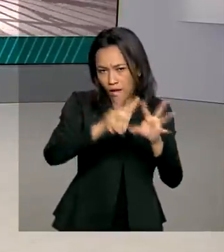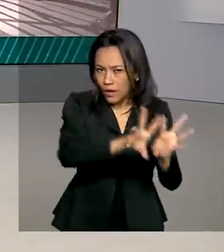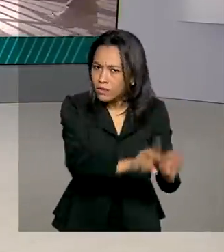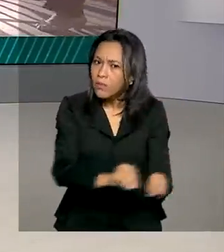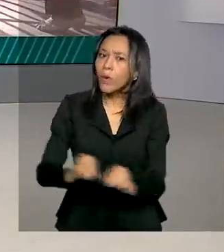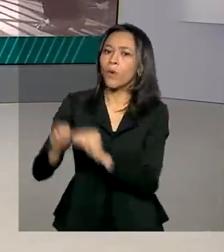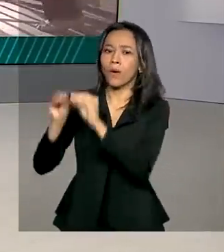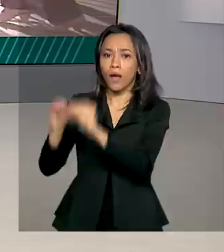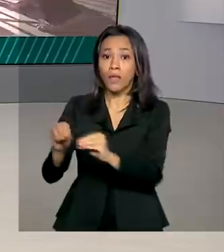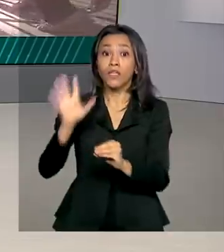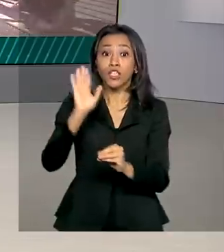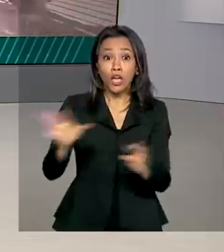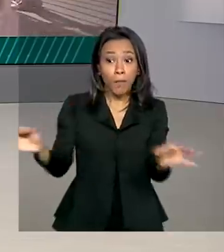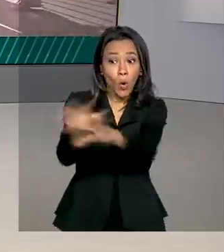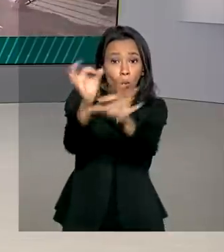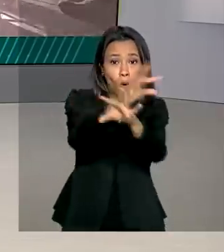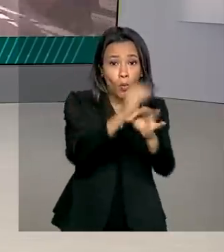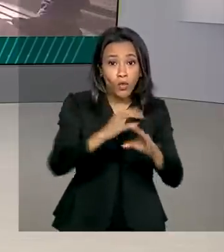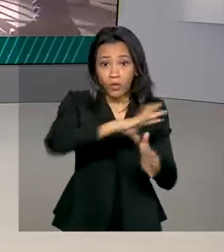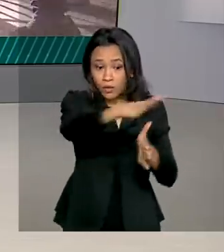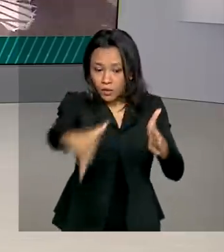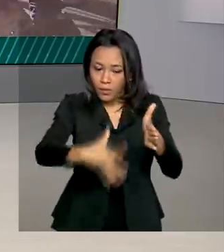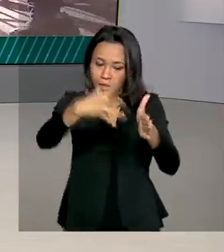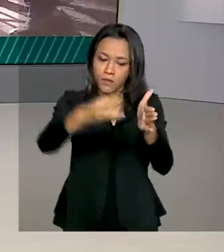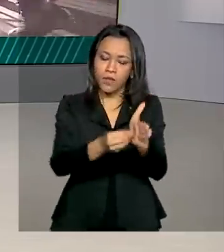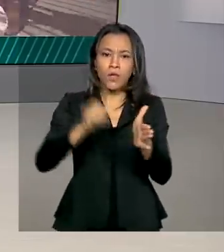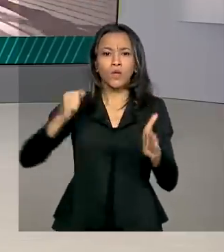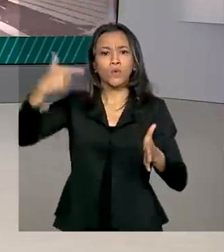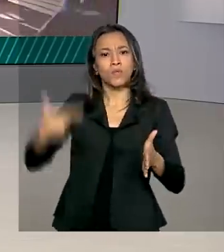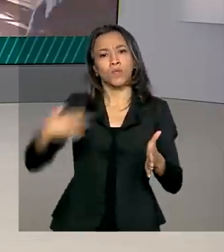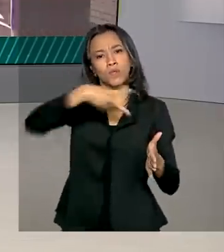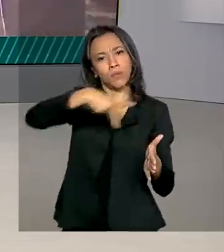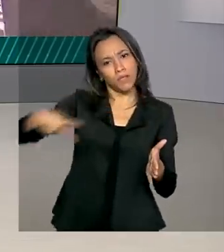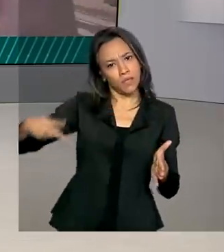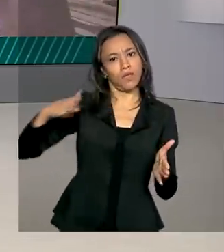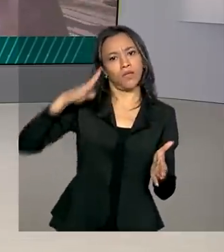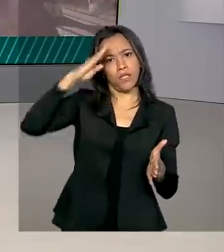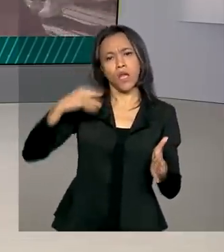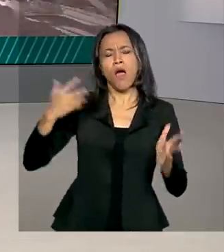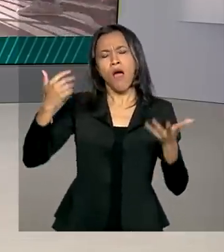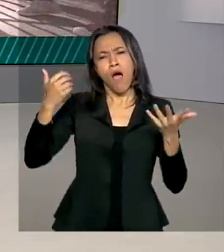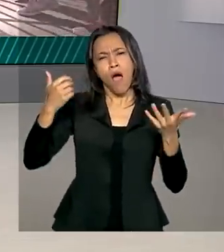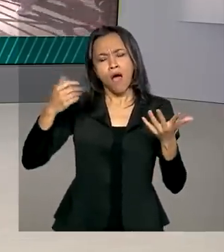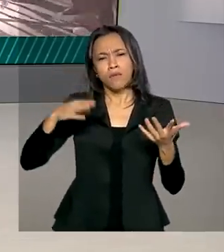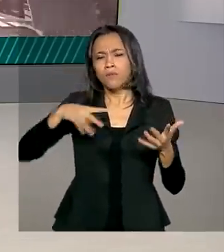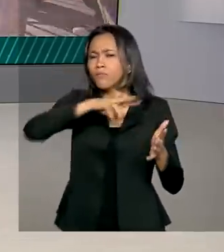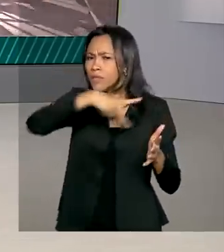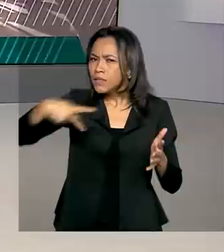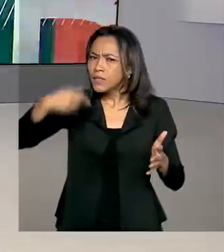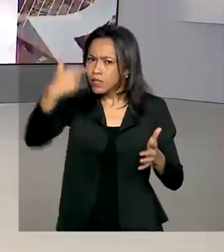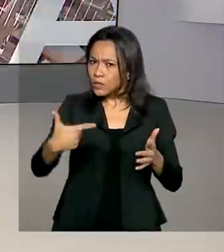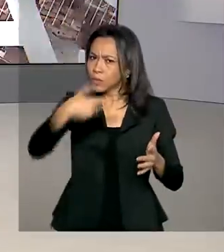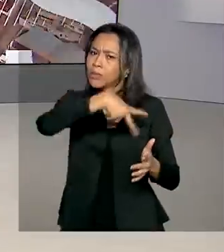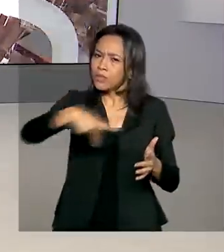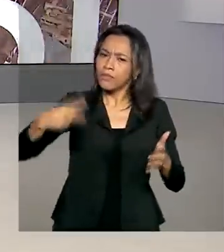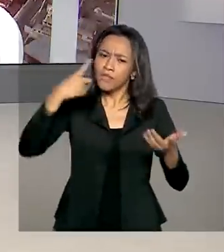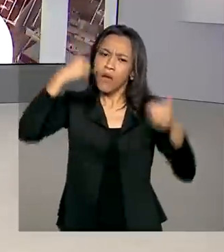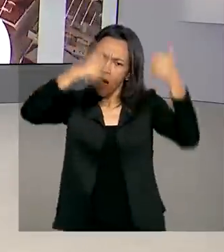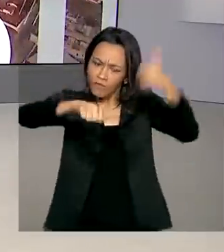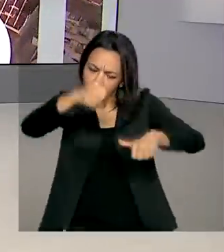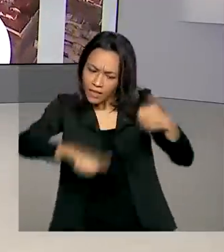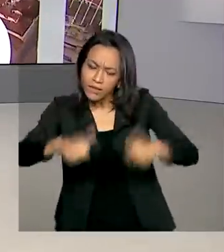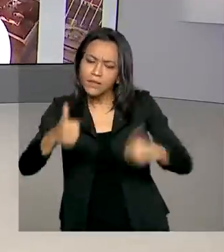estados da Amazônia Legal, o vice-presidente Hamilton Mourão fez um balanço das ações na região e anunciou uma queda na taxa de